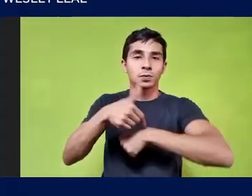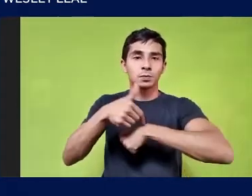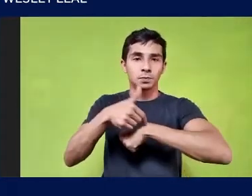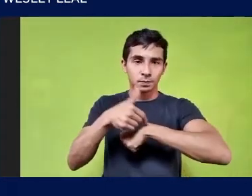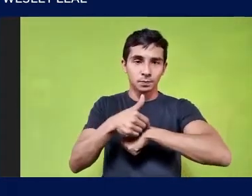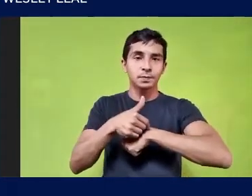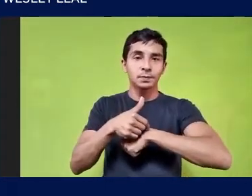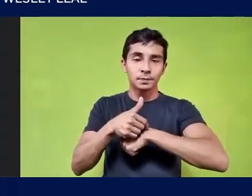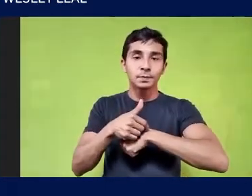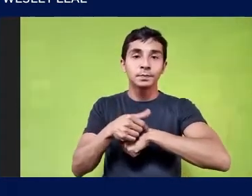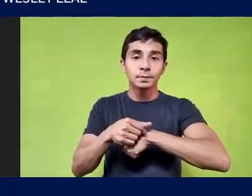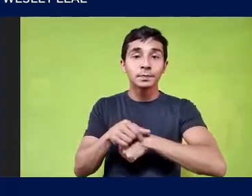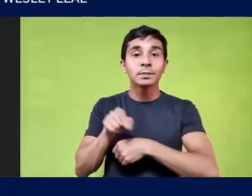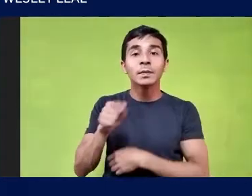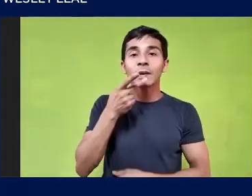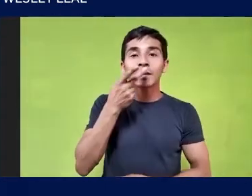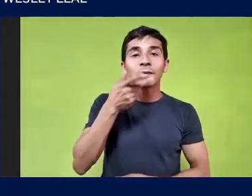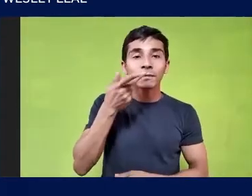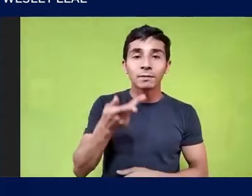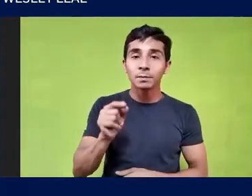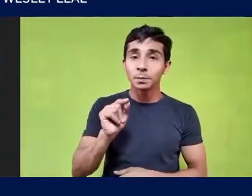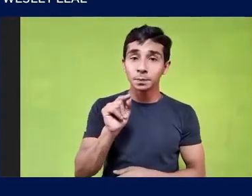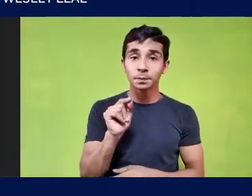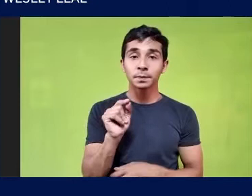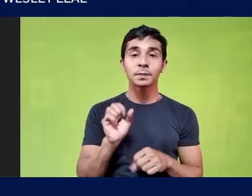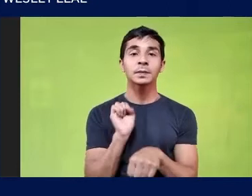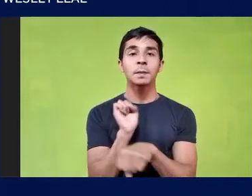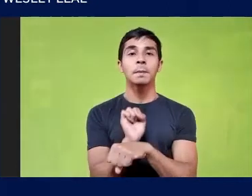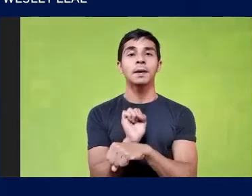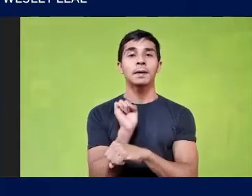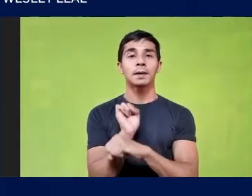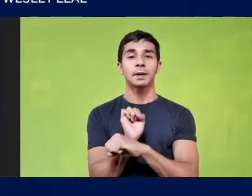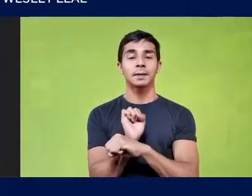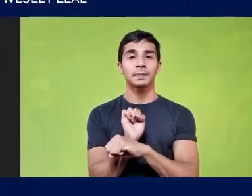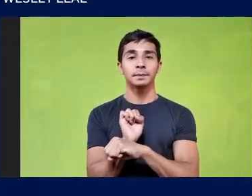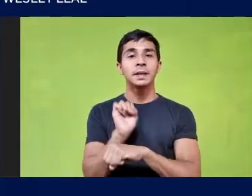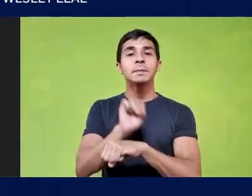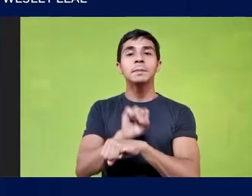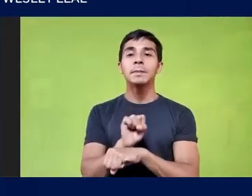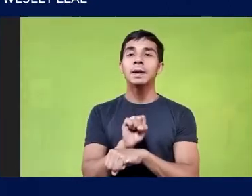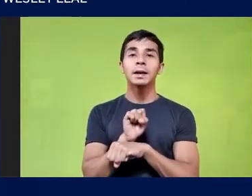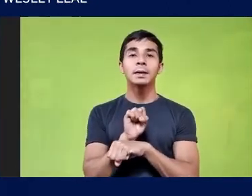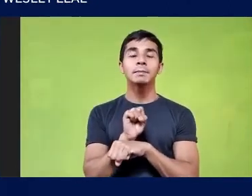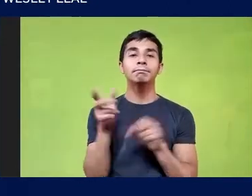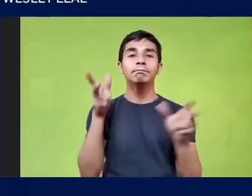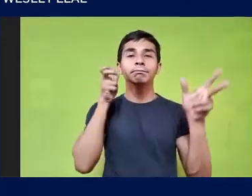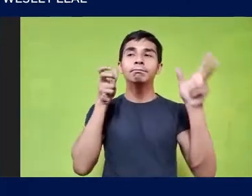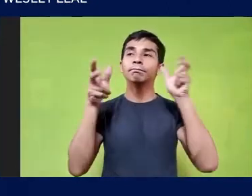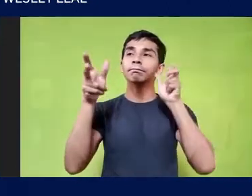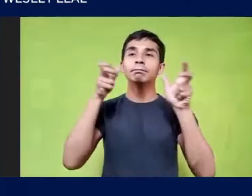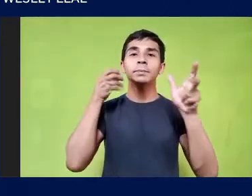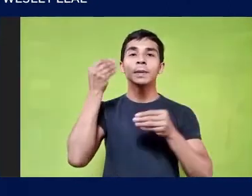coloca Como a espera A espera De experiência A espera